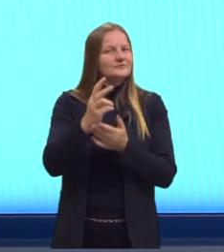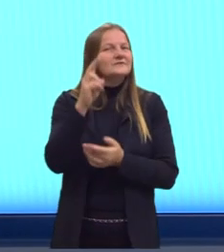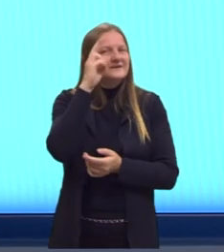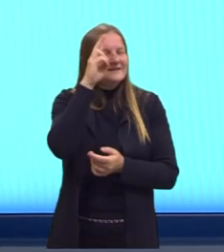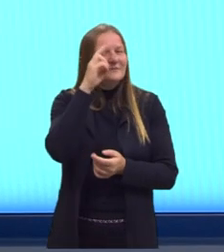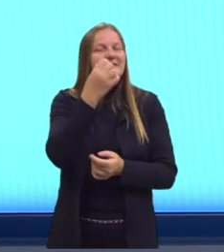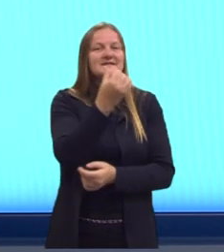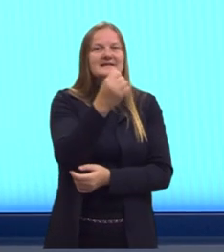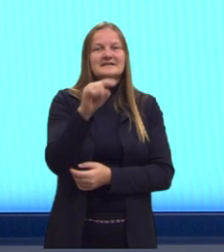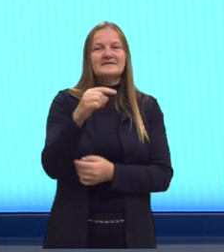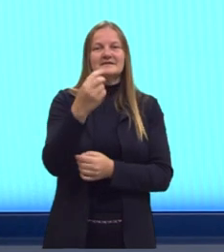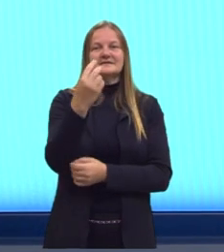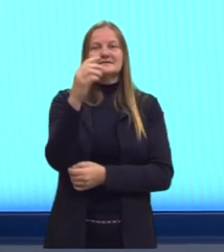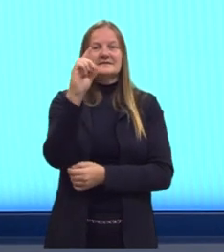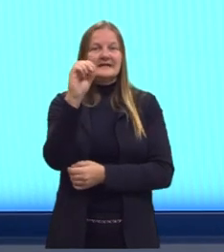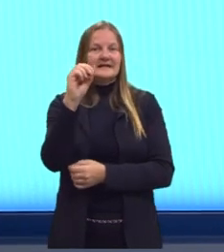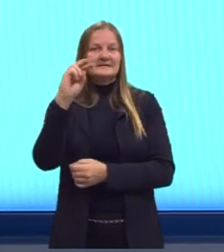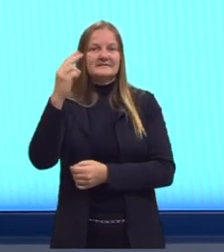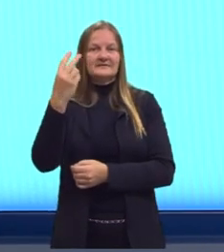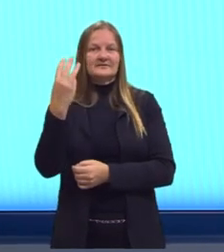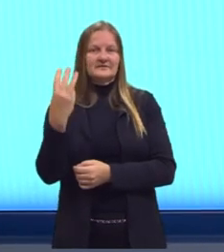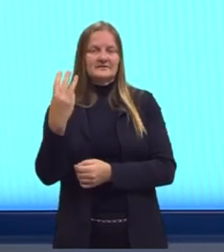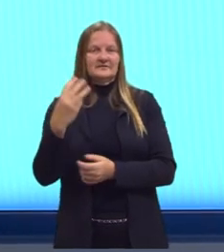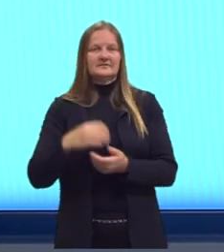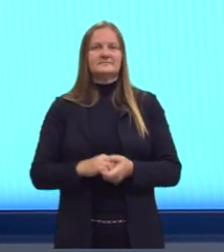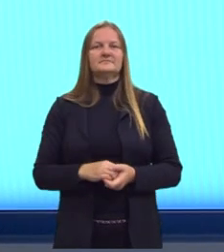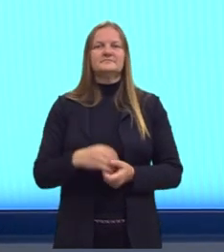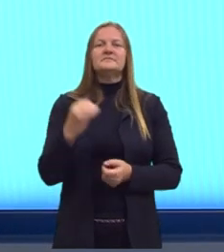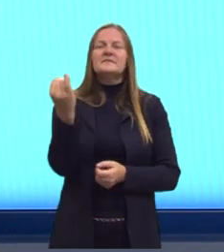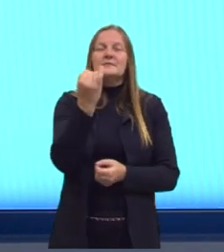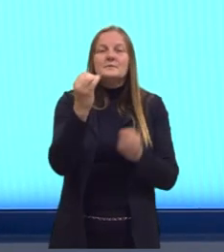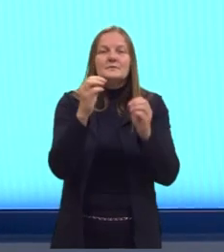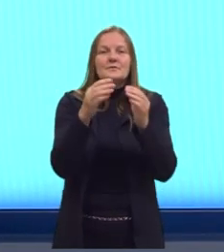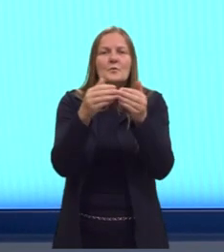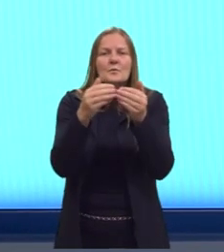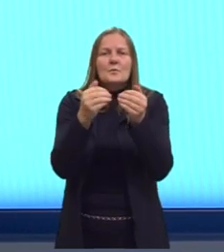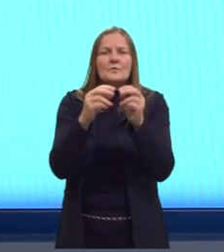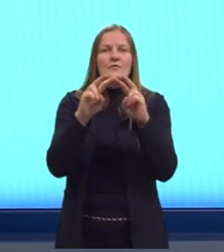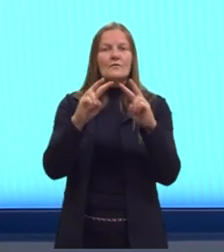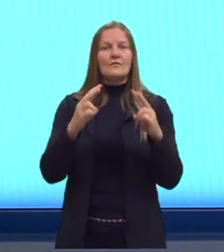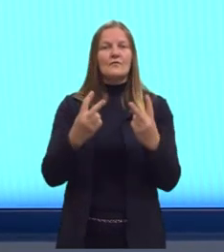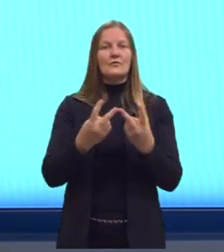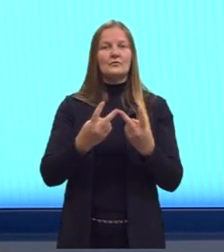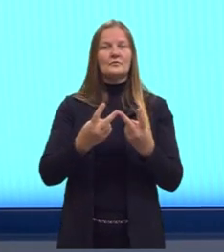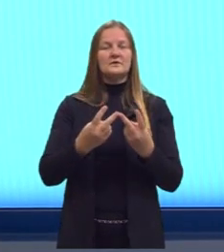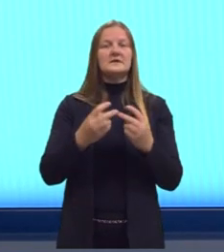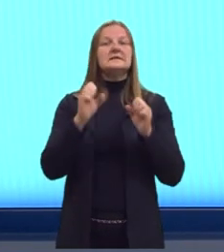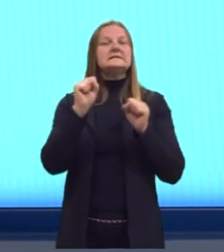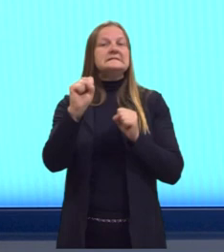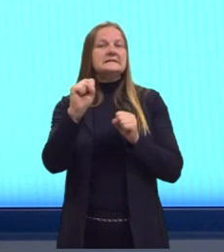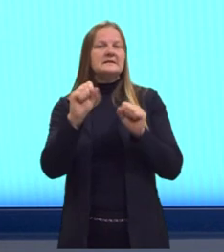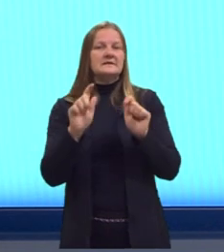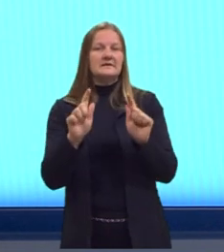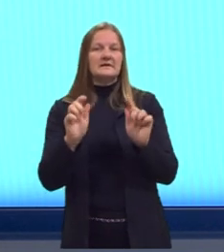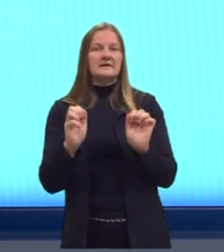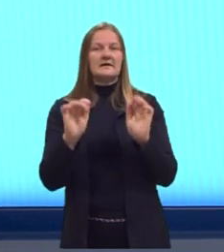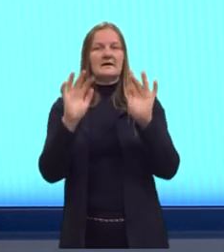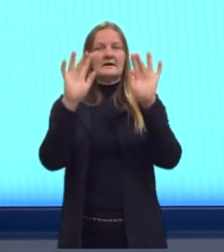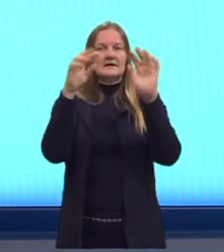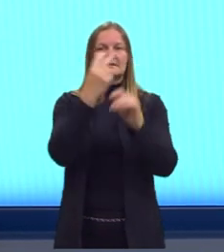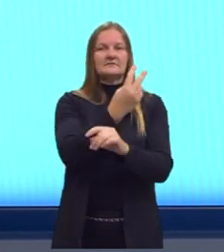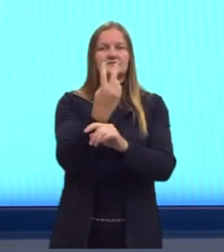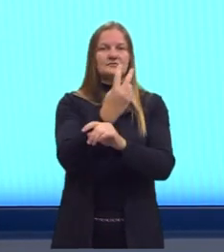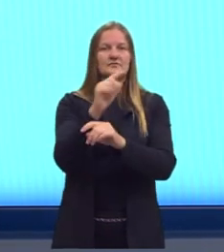6 vezes 10 na 23. Está pedindo volume? Se for substâncias gasosas, então, 22